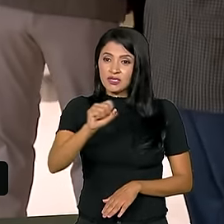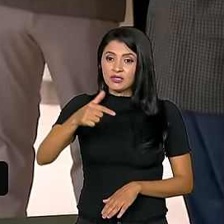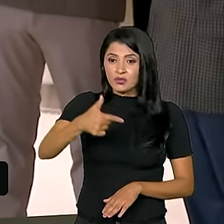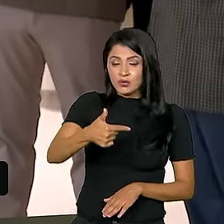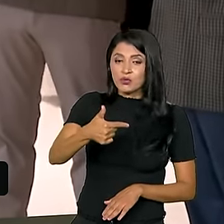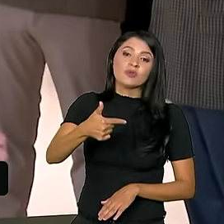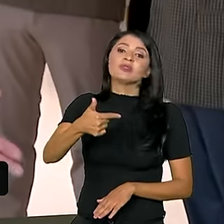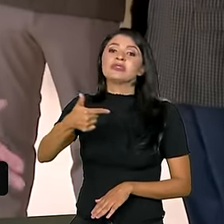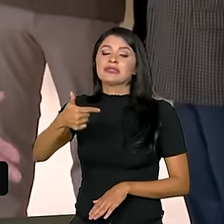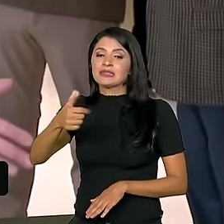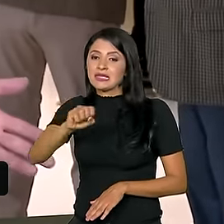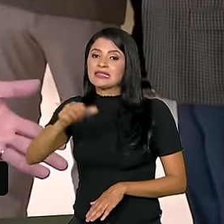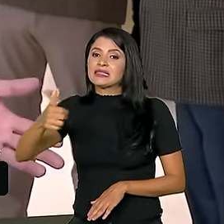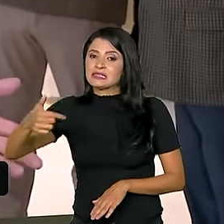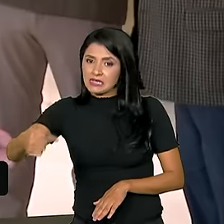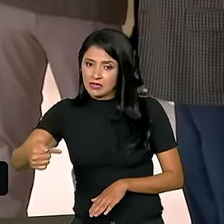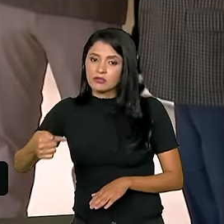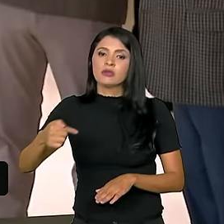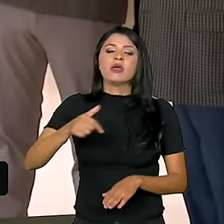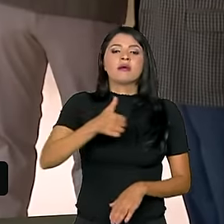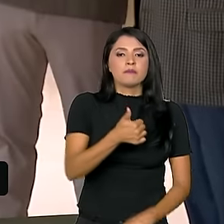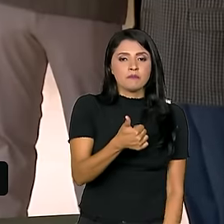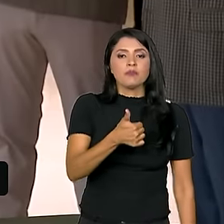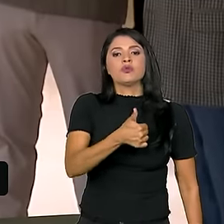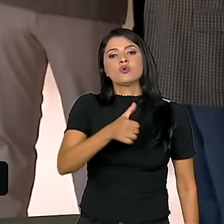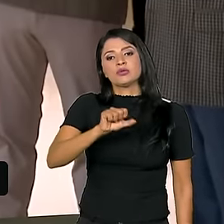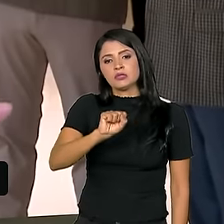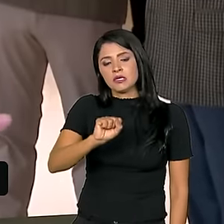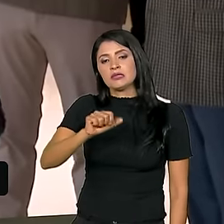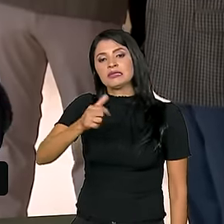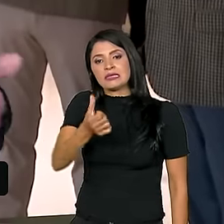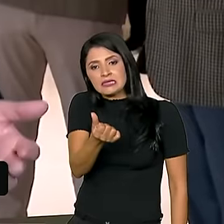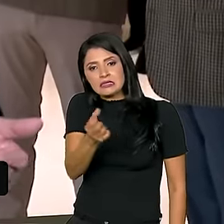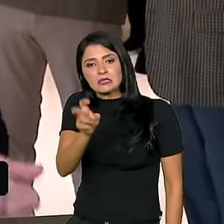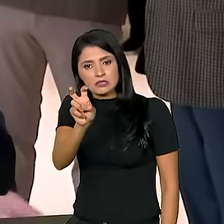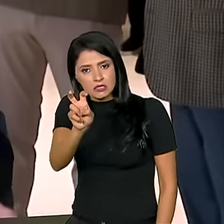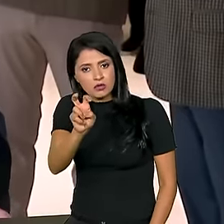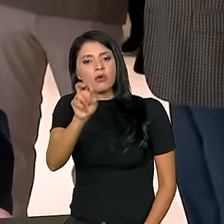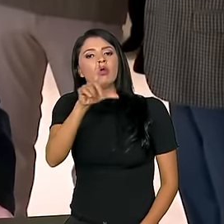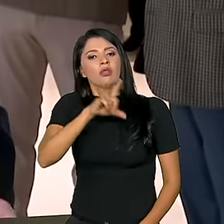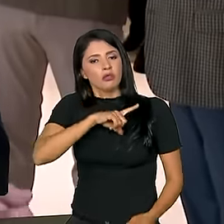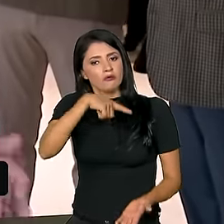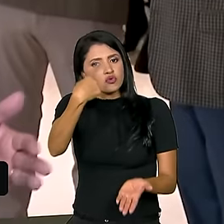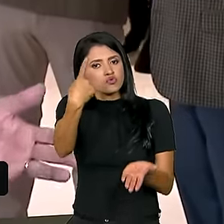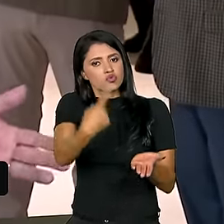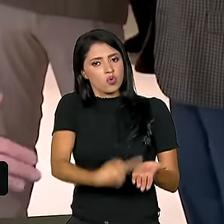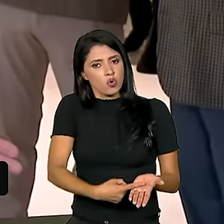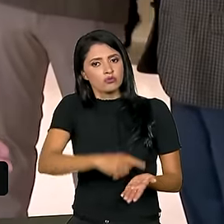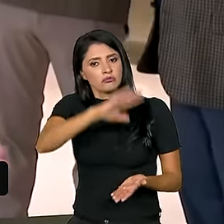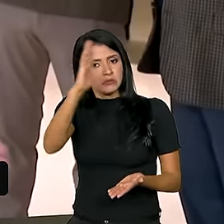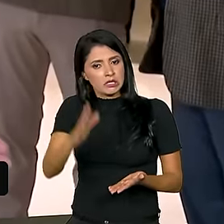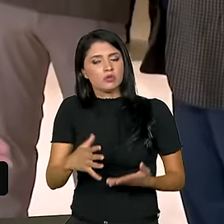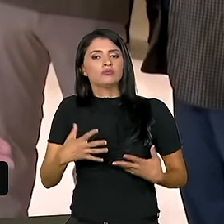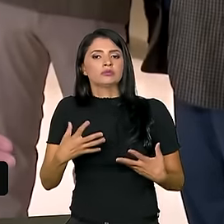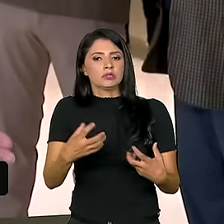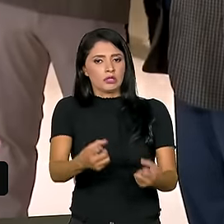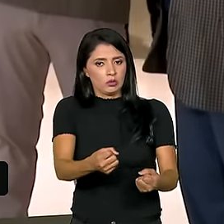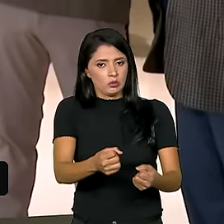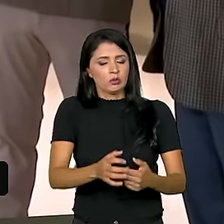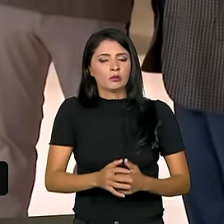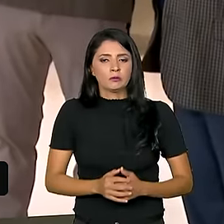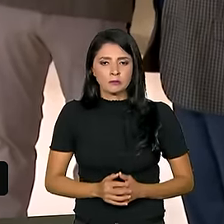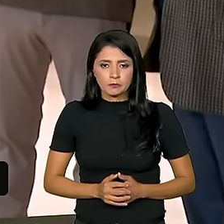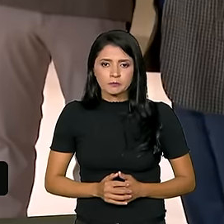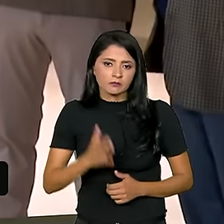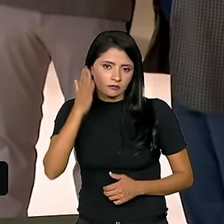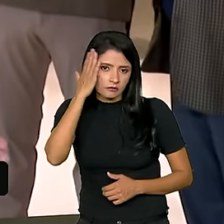como a decisão de 1965, em que houve um acordo, houve um tratado que o Brasil aceitou, sabe?